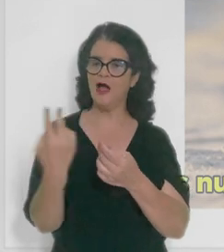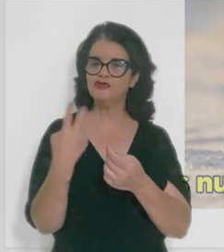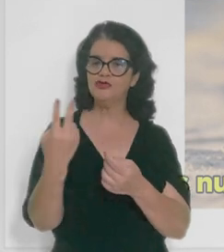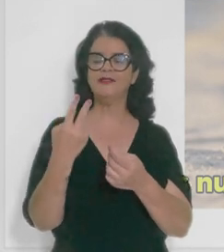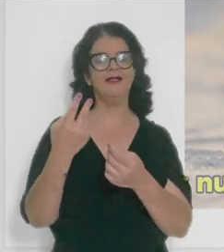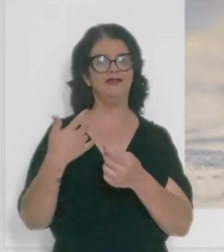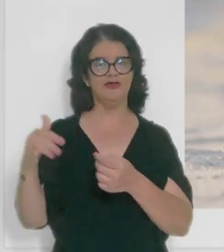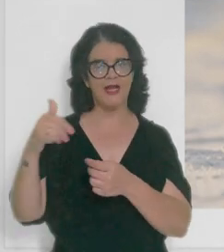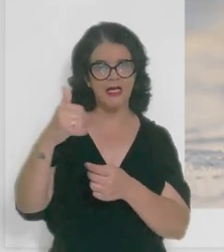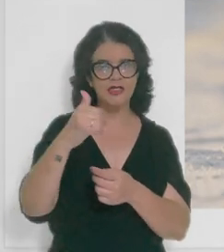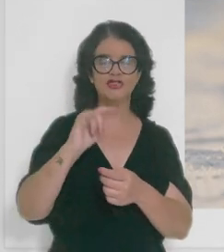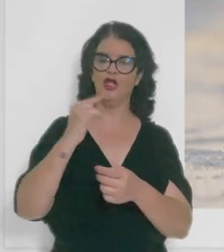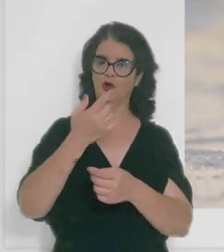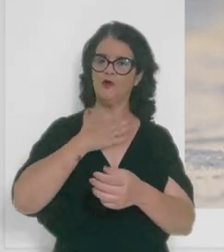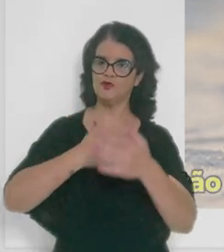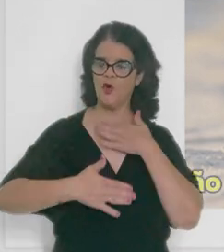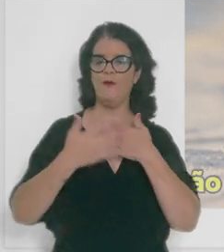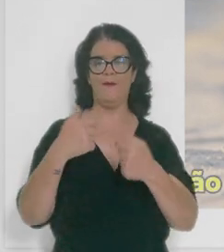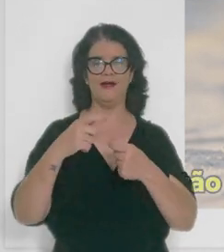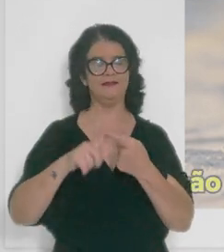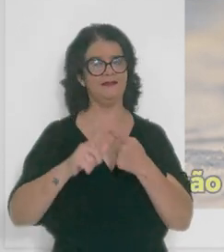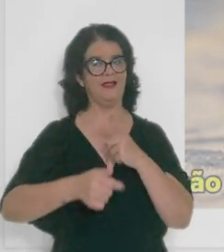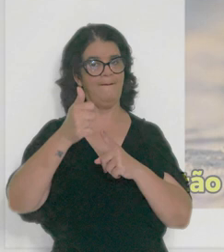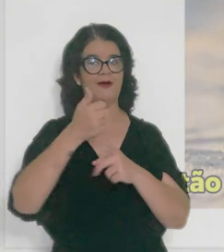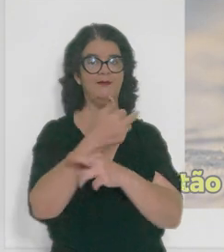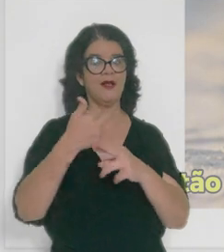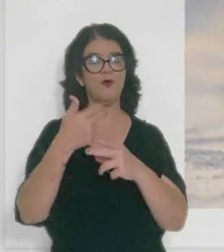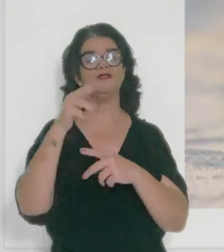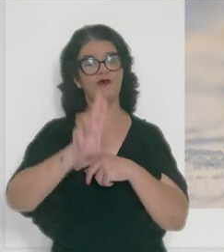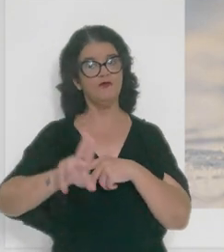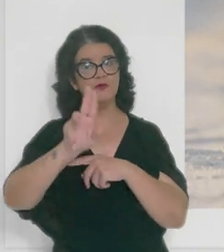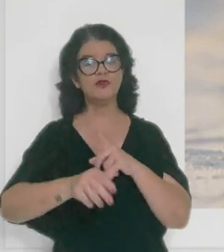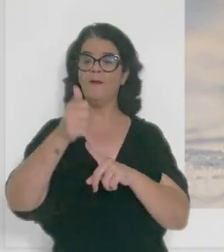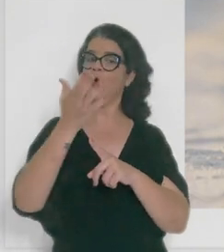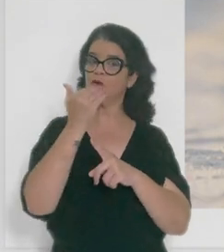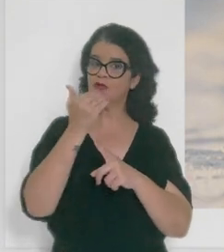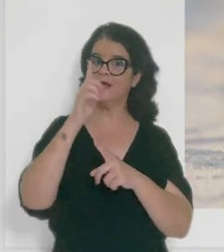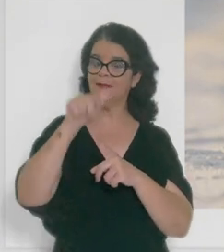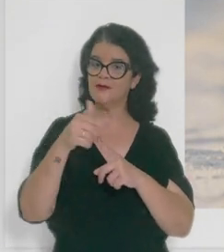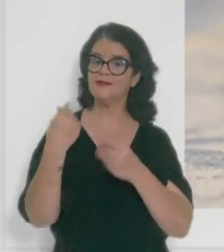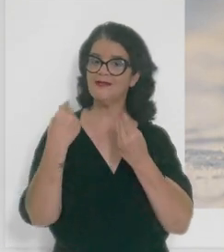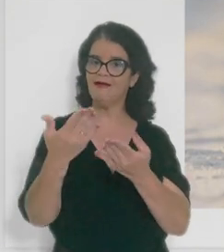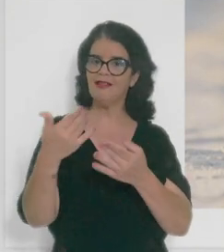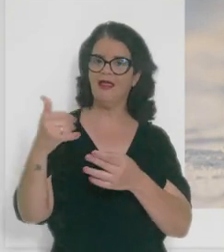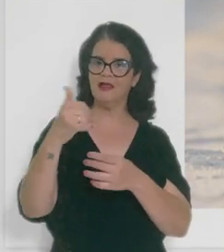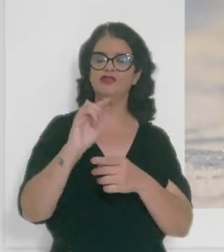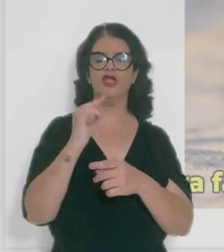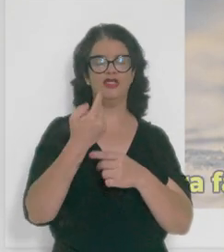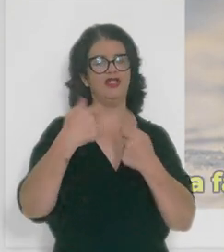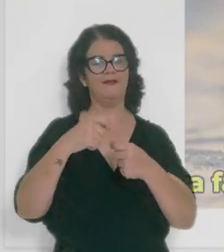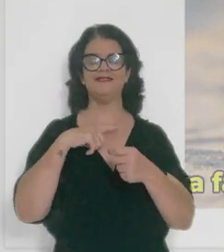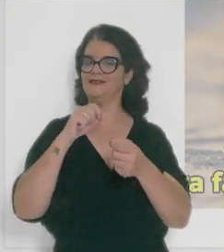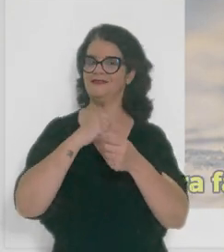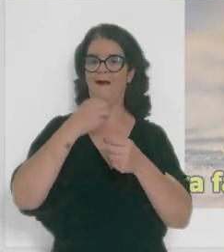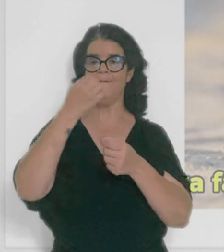servem para a energia que o nosso corpo precisa, tá? Então, a primeira coisa, a primeira função dos alimentos é dar energia, tá certo? Que a gente precisa para